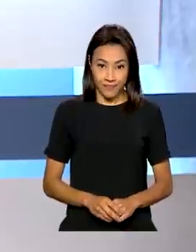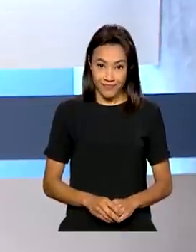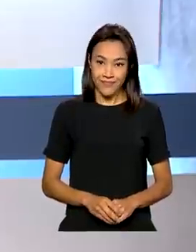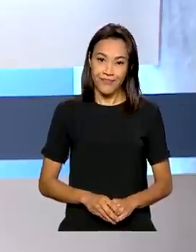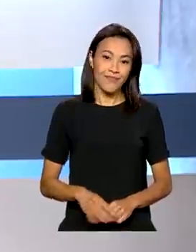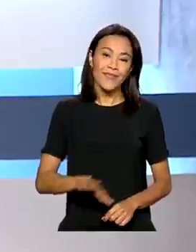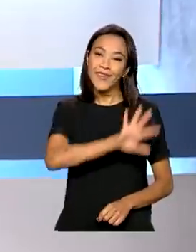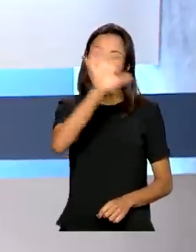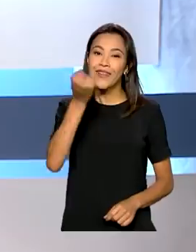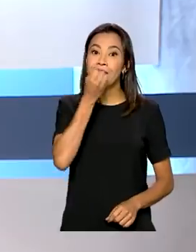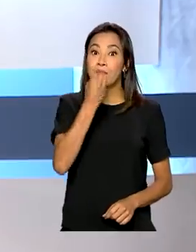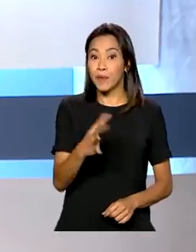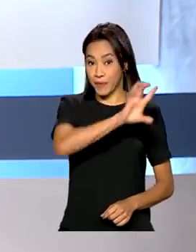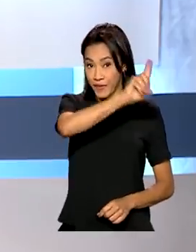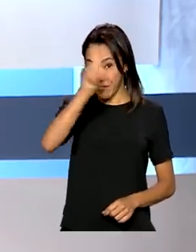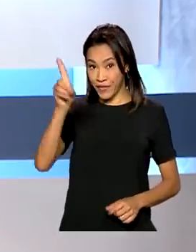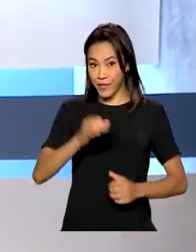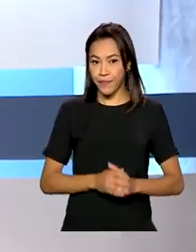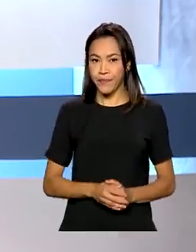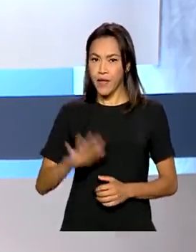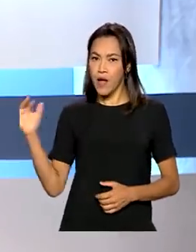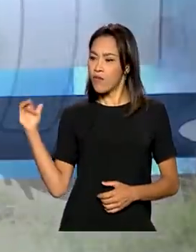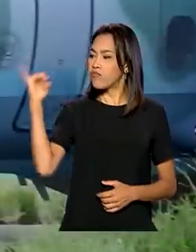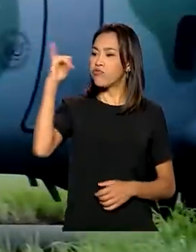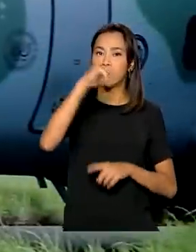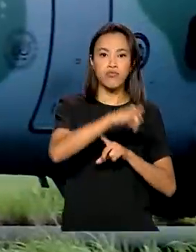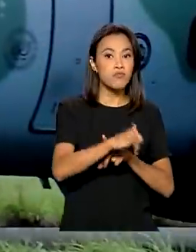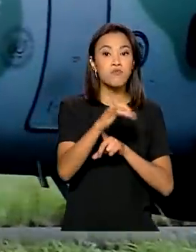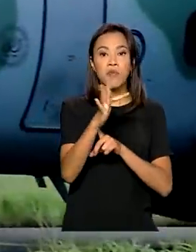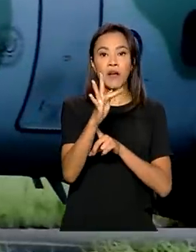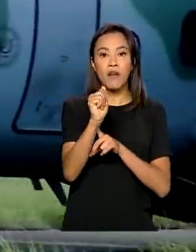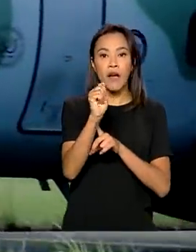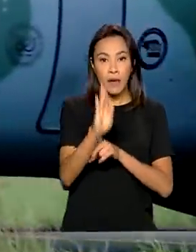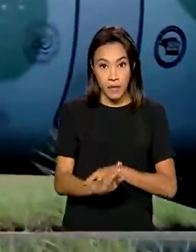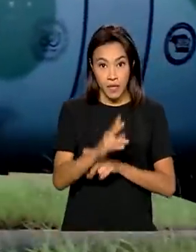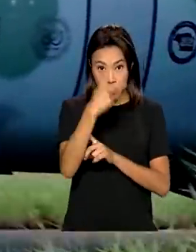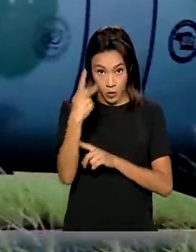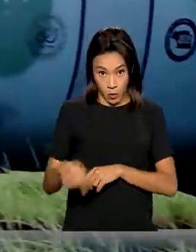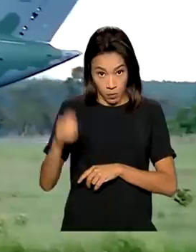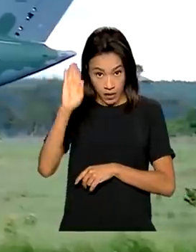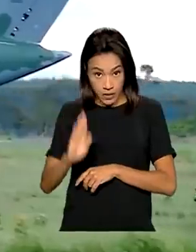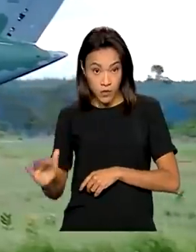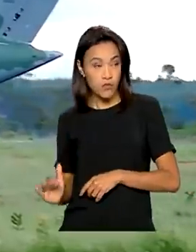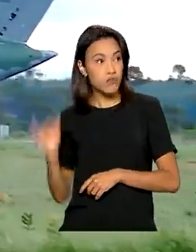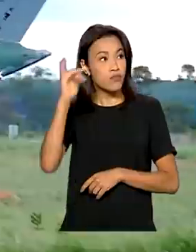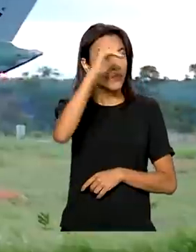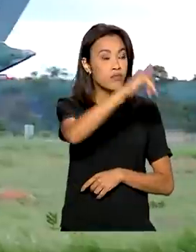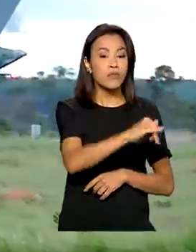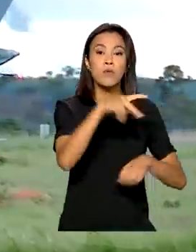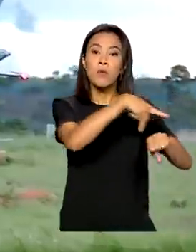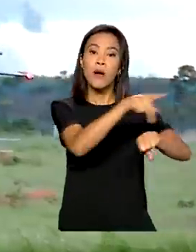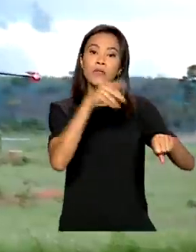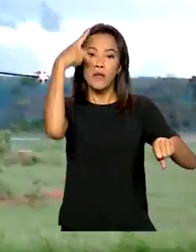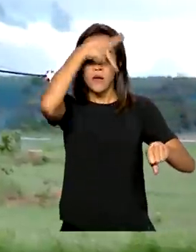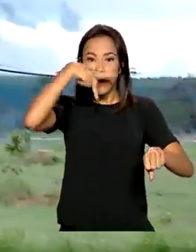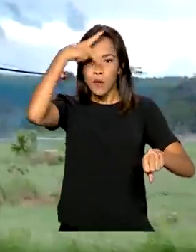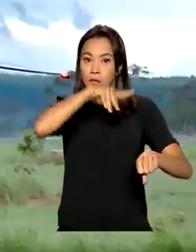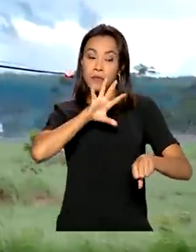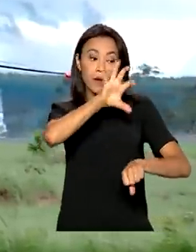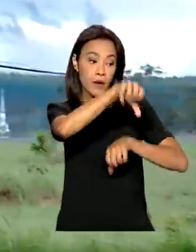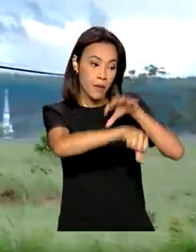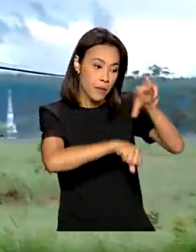Olá, bom dia. Avião da FAB deixa o Brasil hoje com destino à Polônia para buscar brasileiros que